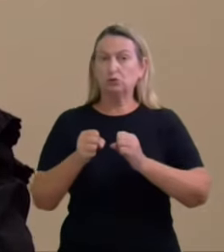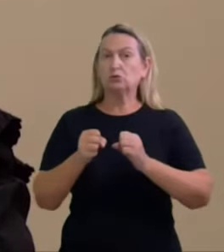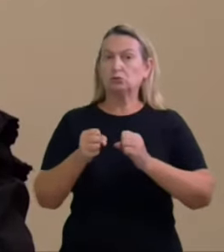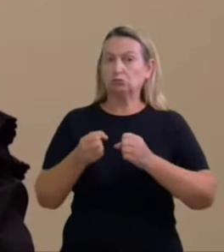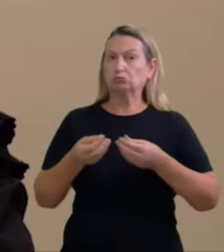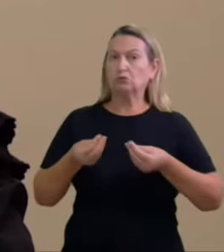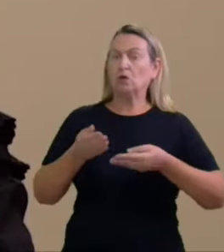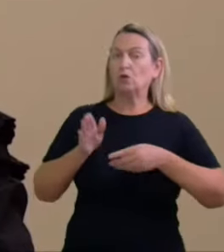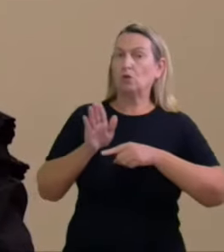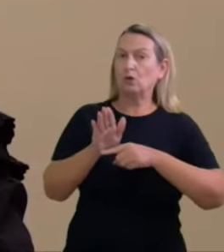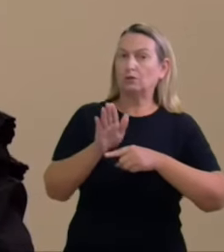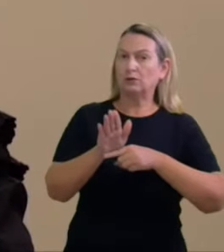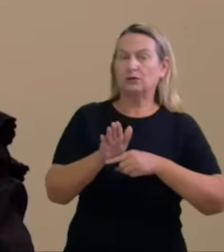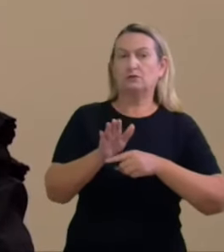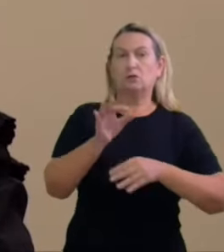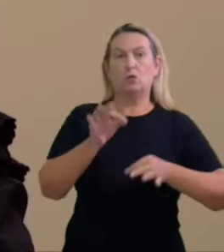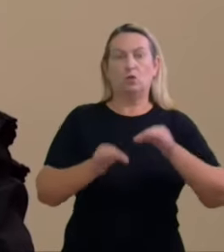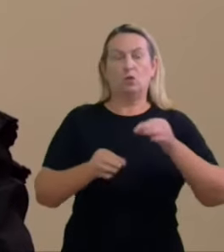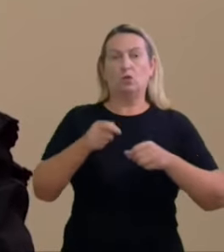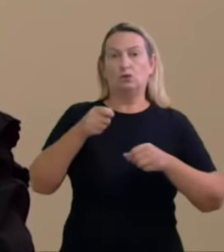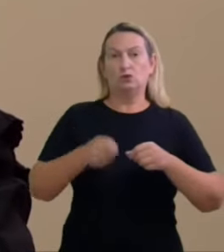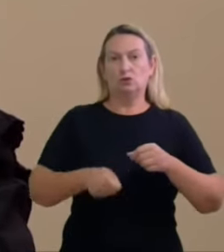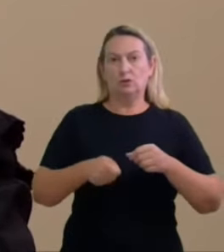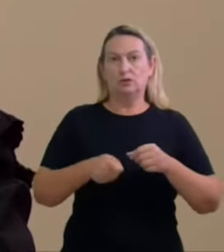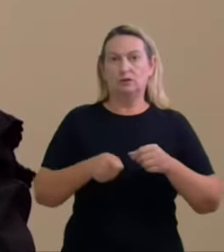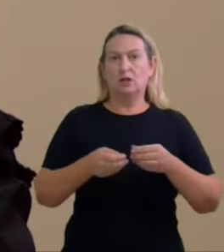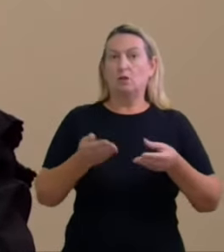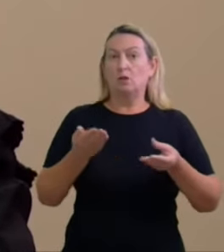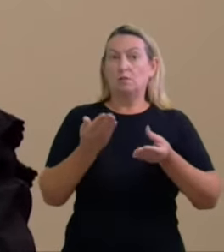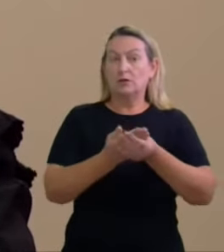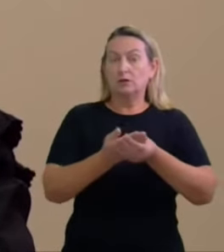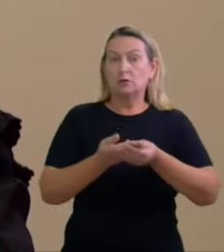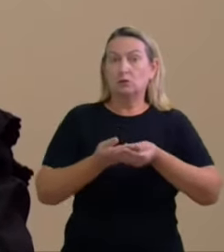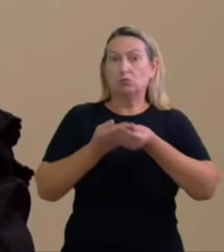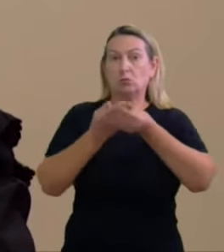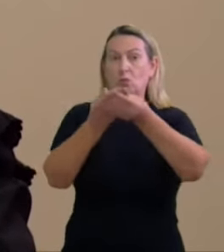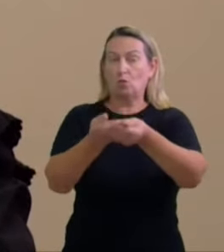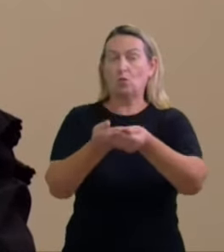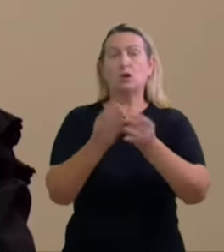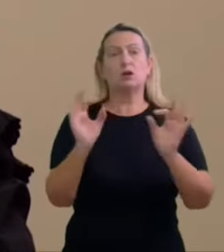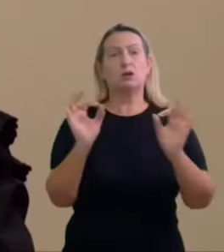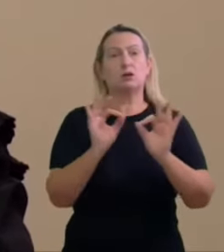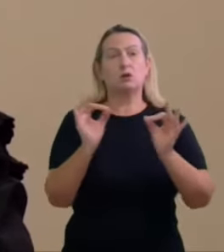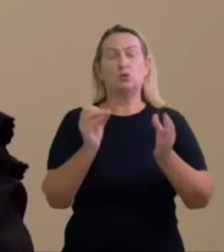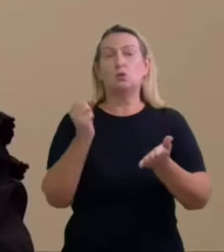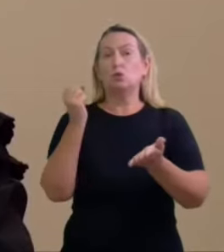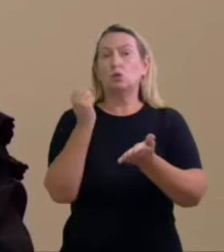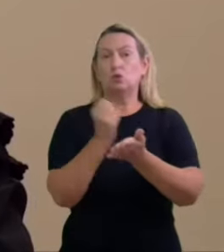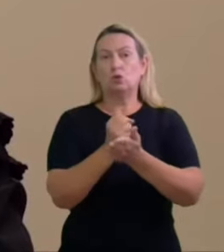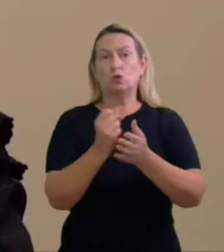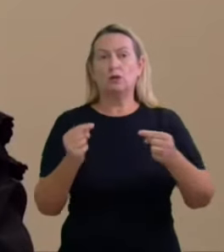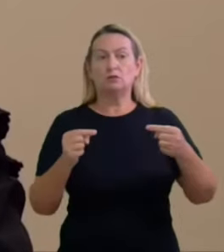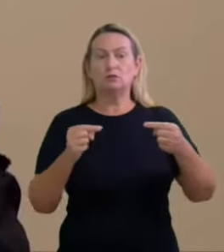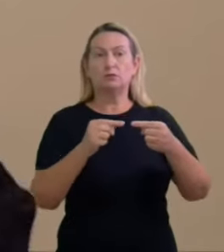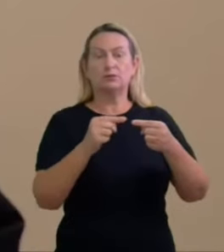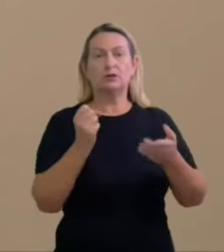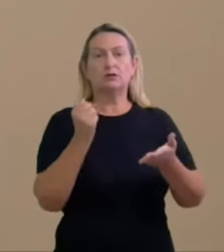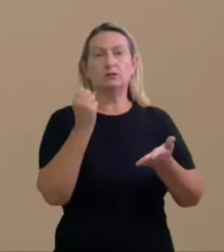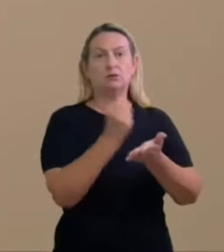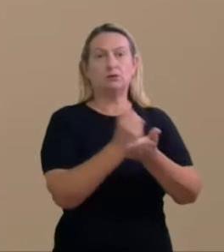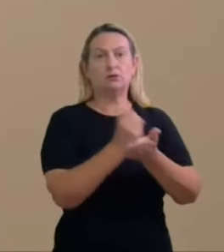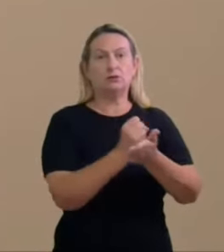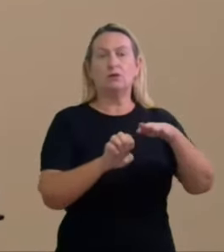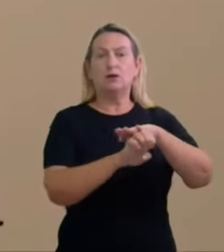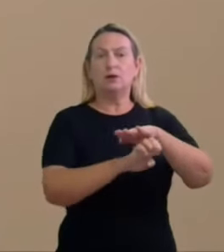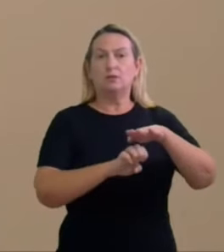exibir alguns documentos nesse processo não trouxe aos autos nenhum documento alusivo a esse contrato da empresa 2022. Para